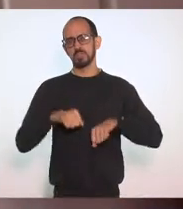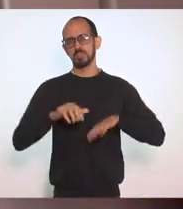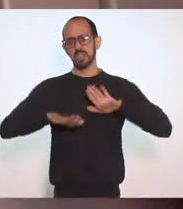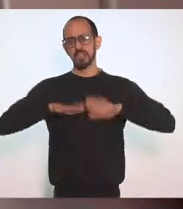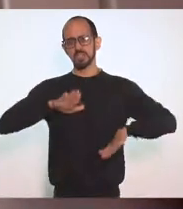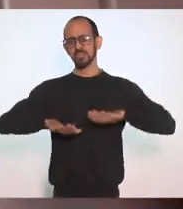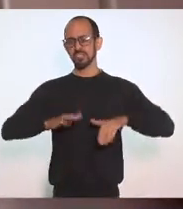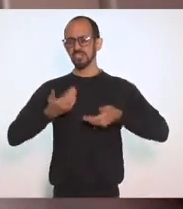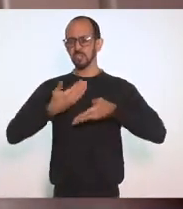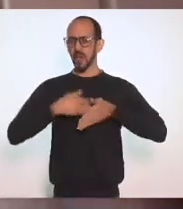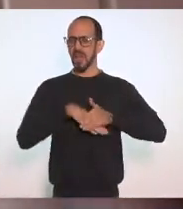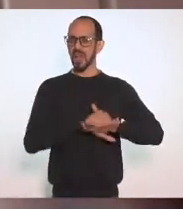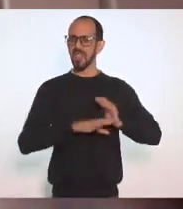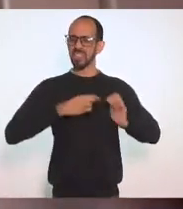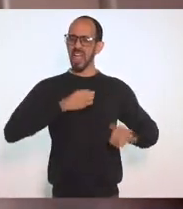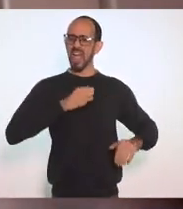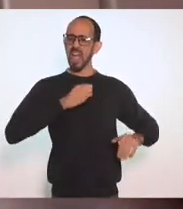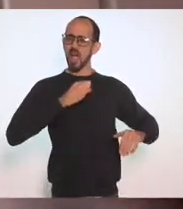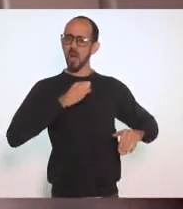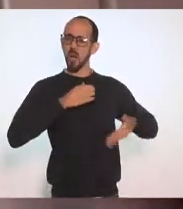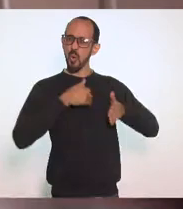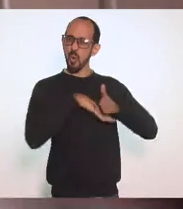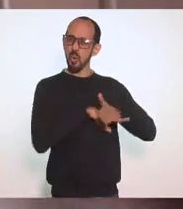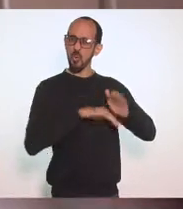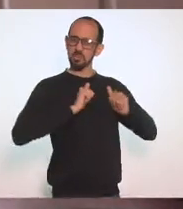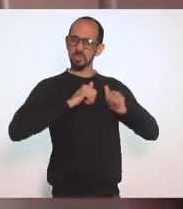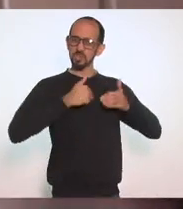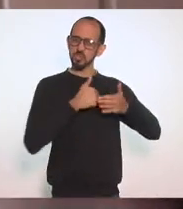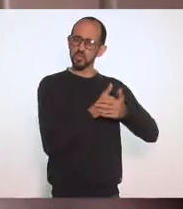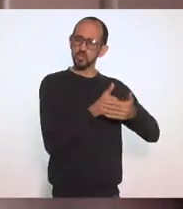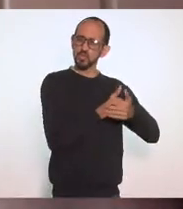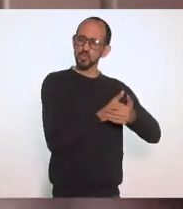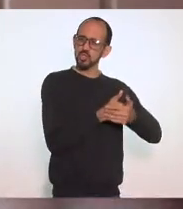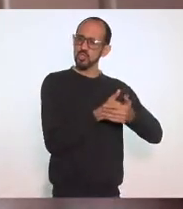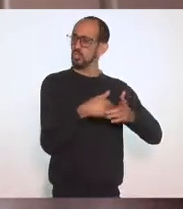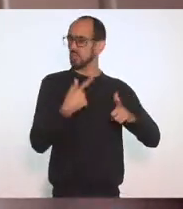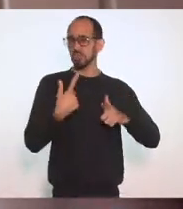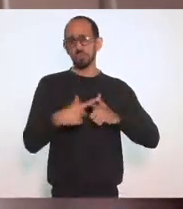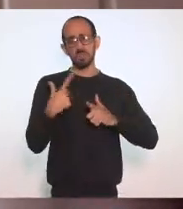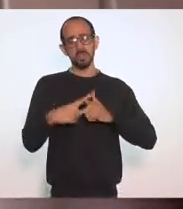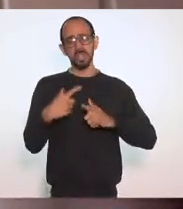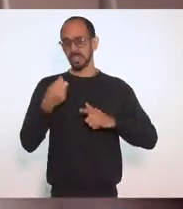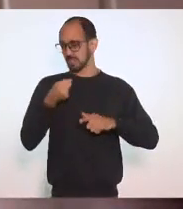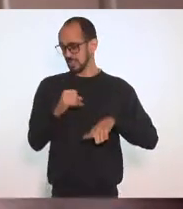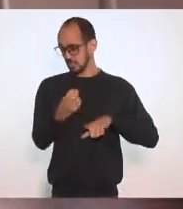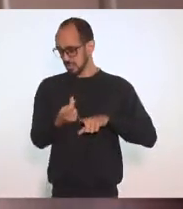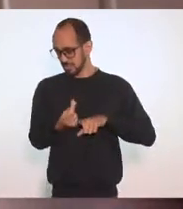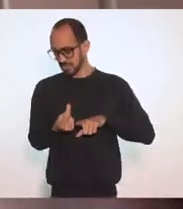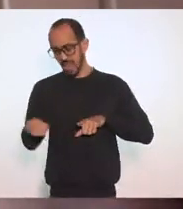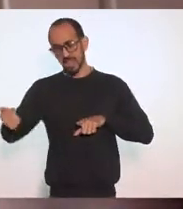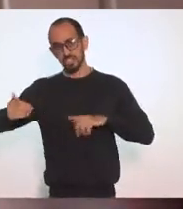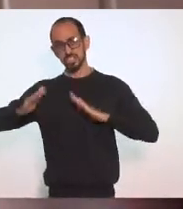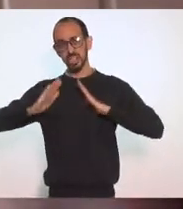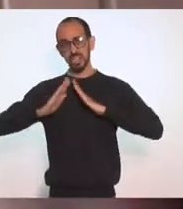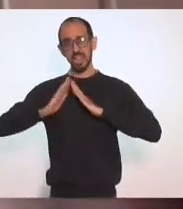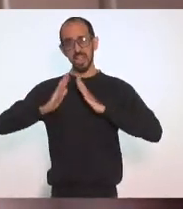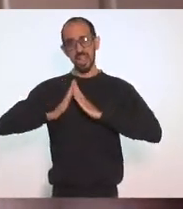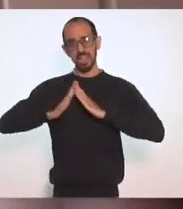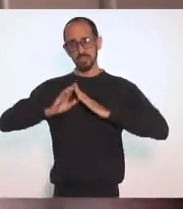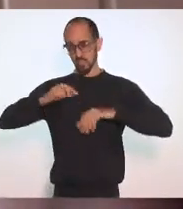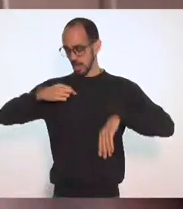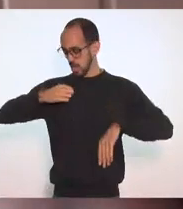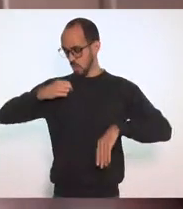os seus Uniformes Nos seus locais De residência Muitos deles Não podem Sair de casa Fardados Por exemplo